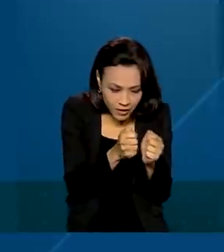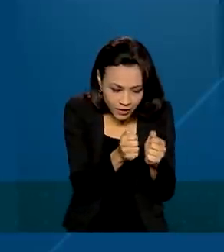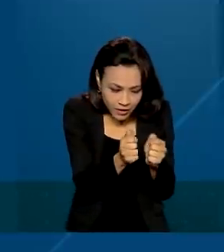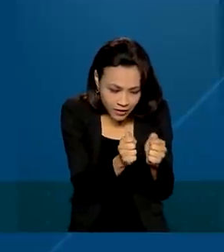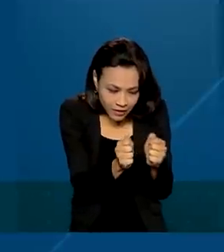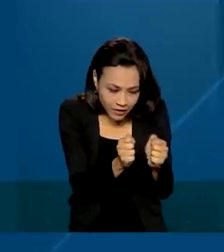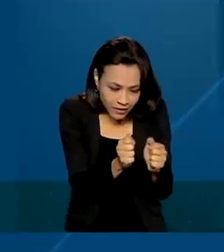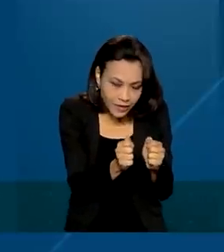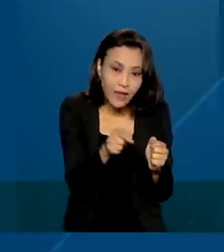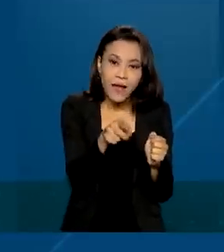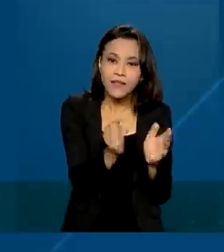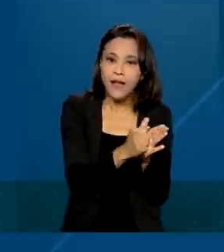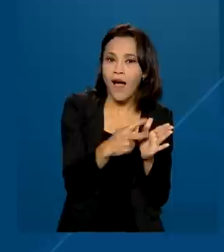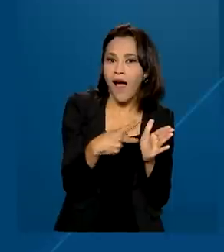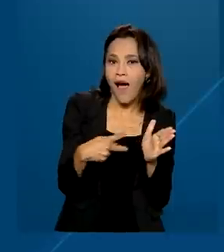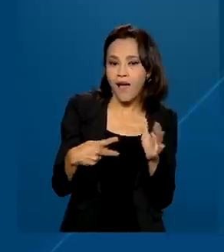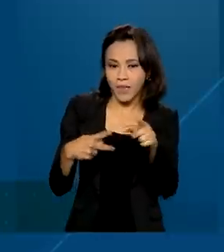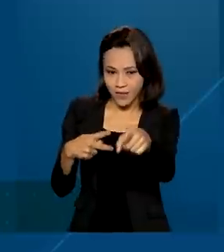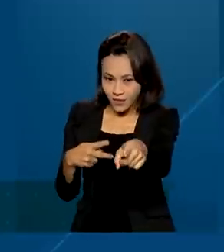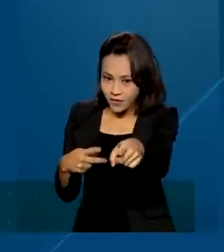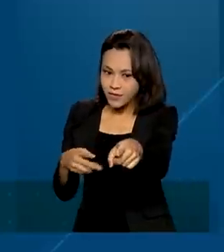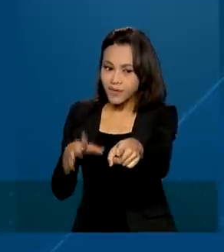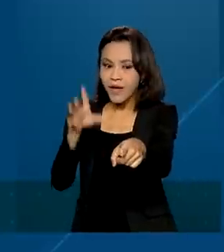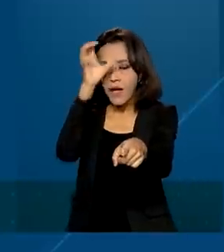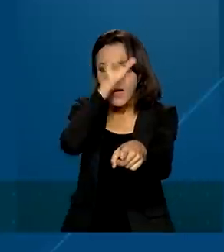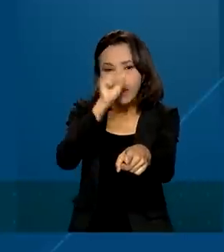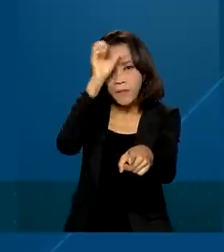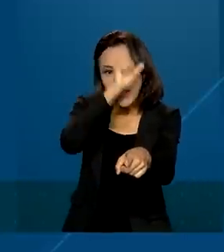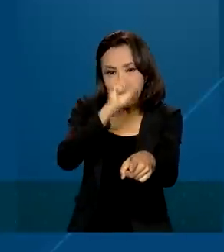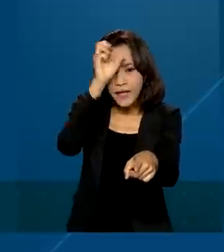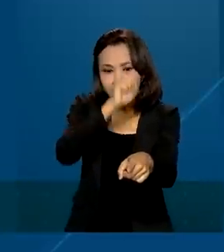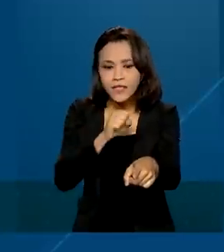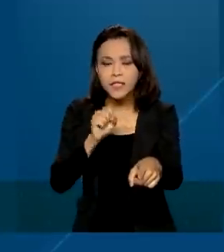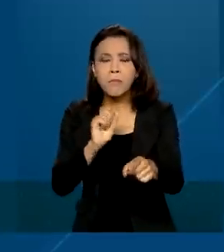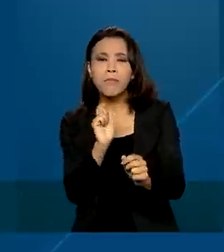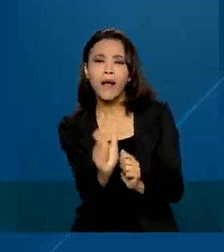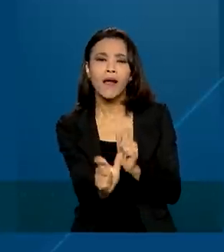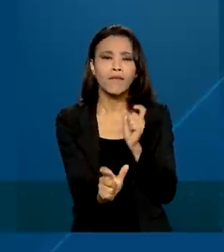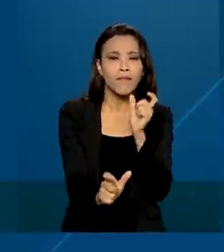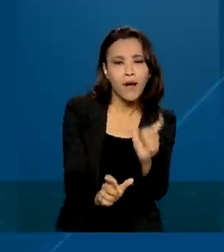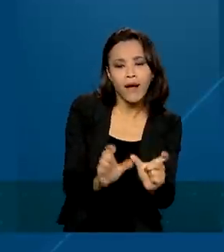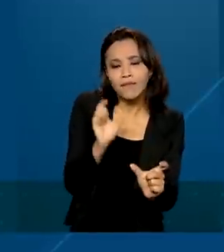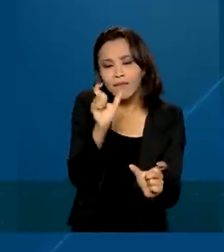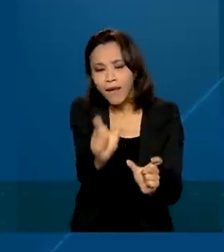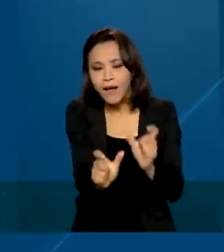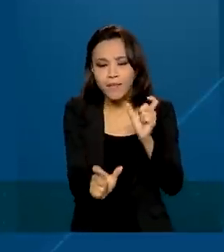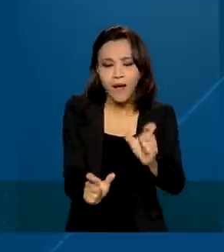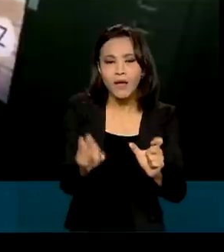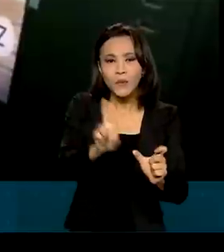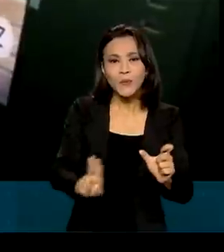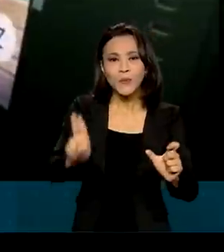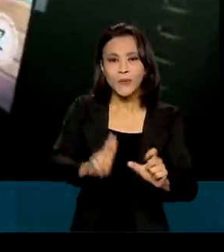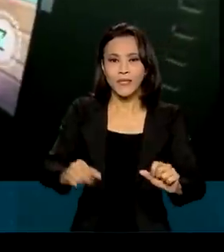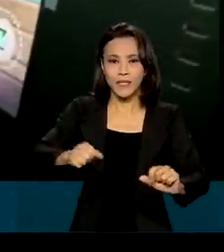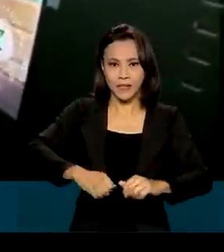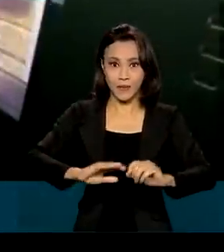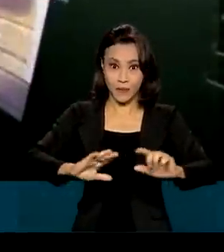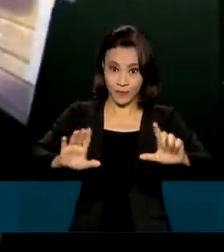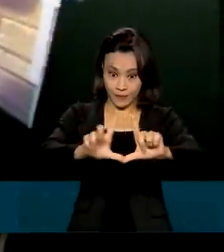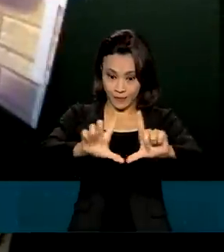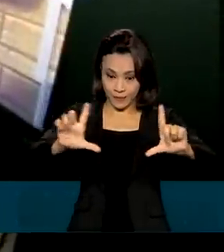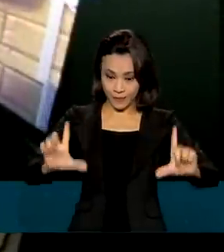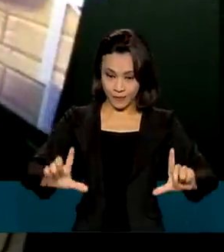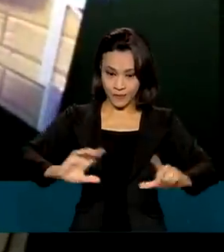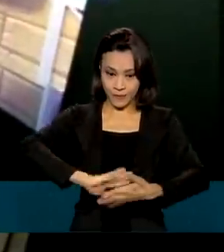Com o aplicativo Grafogame, os pequenos aprendem as primeiras palavras pela tela do computador. A Anne Beatriz